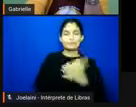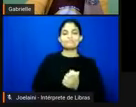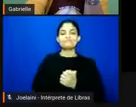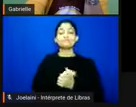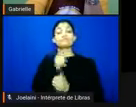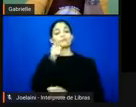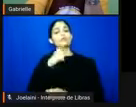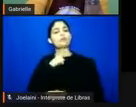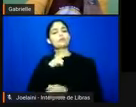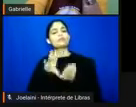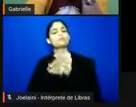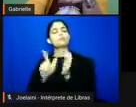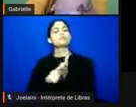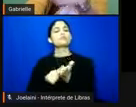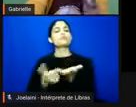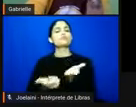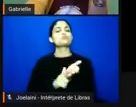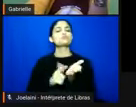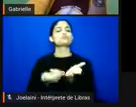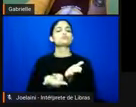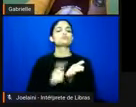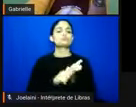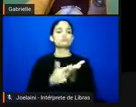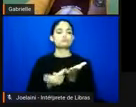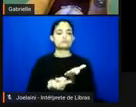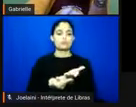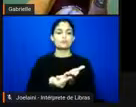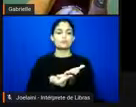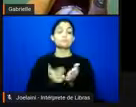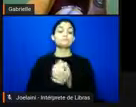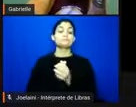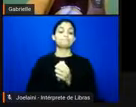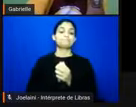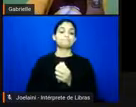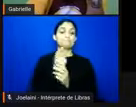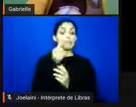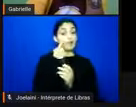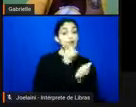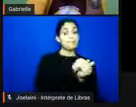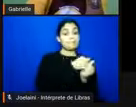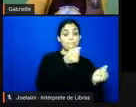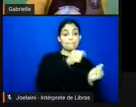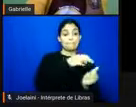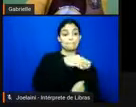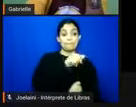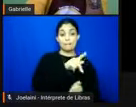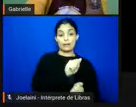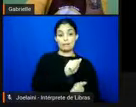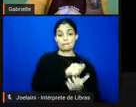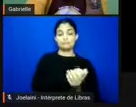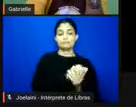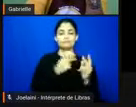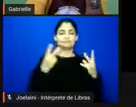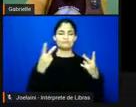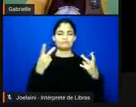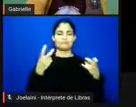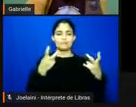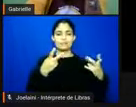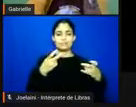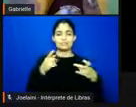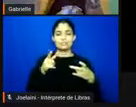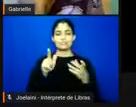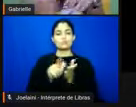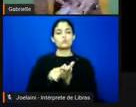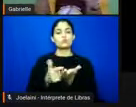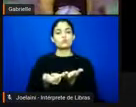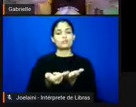aí, voltando, se a gente voltar lá para o mapa, a gente vai perceber que os jornais, eles não estão... A